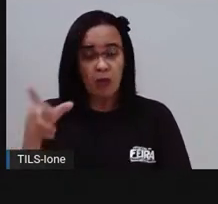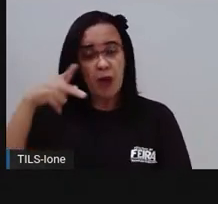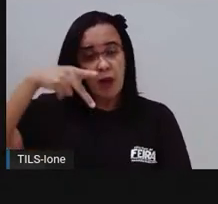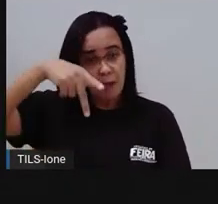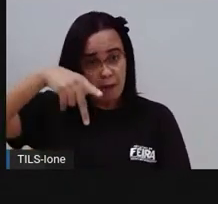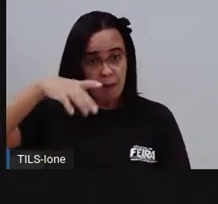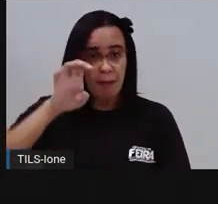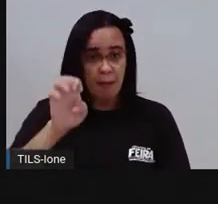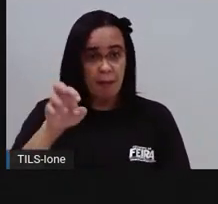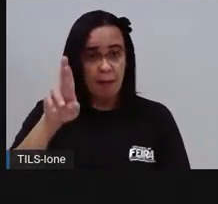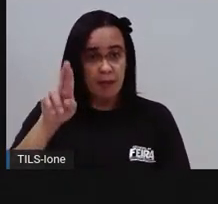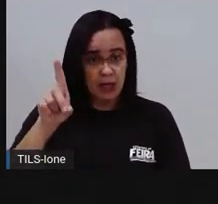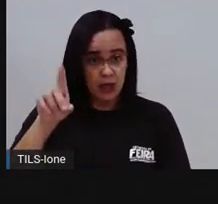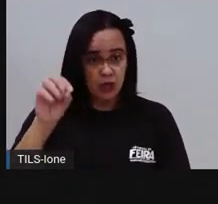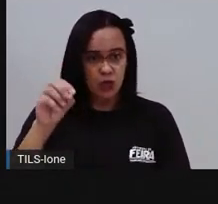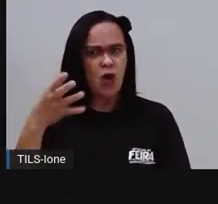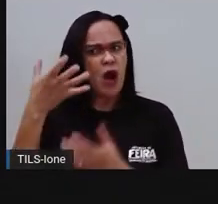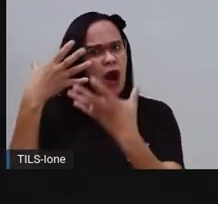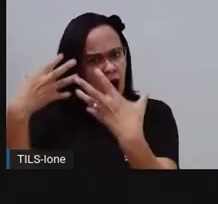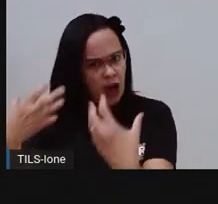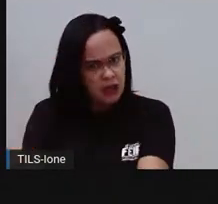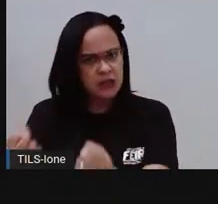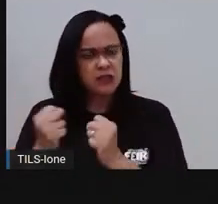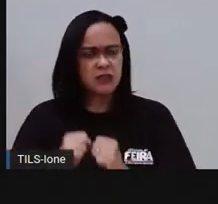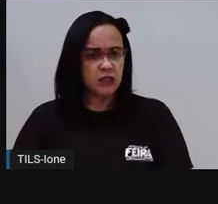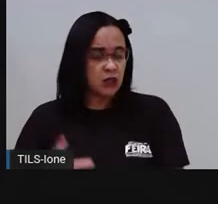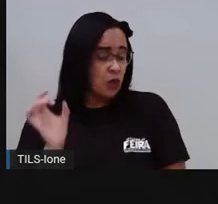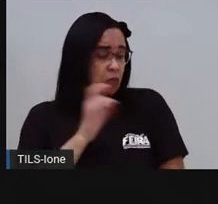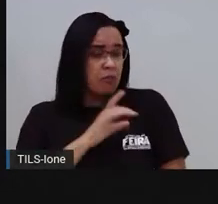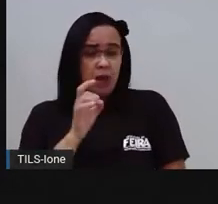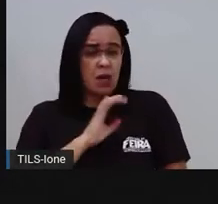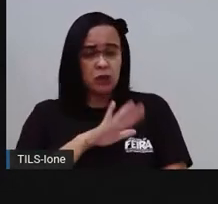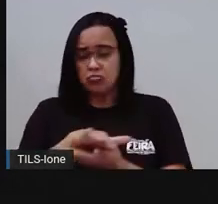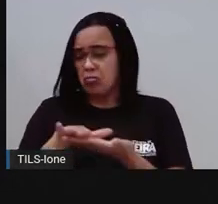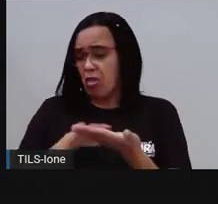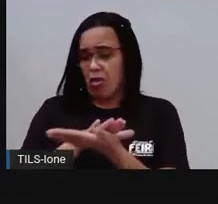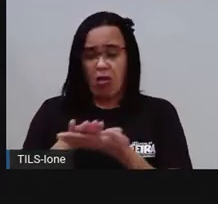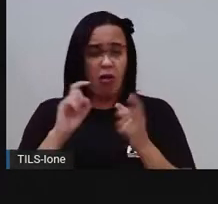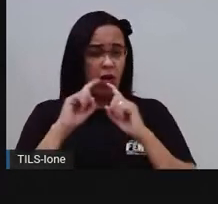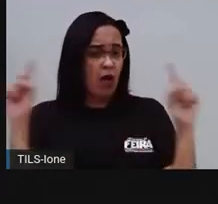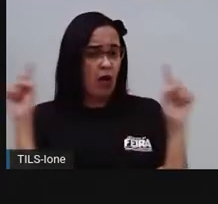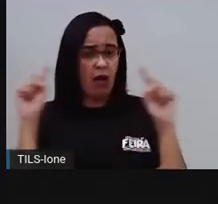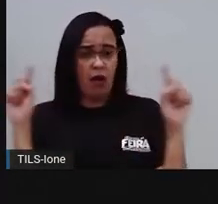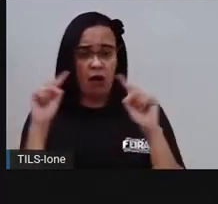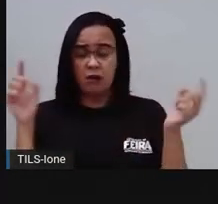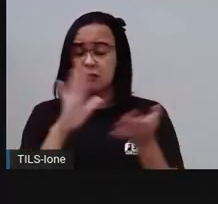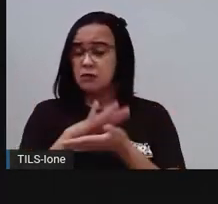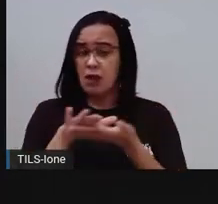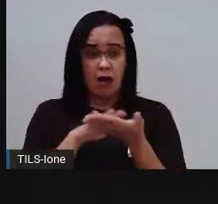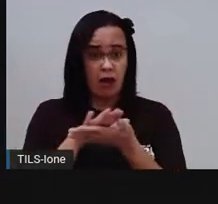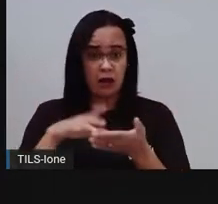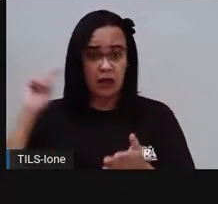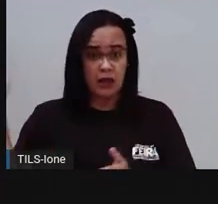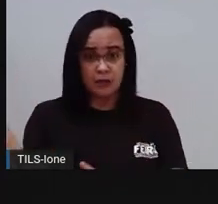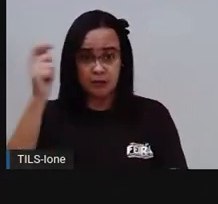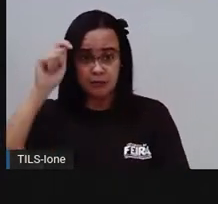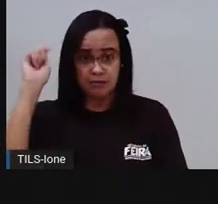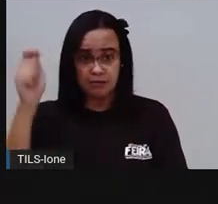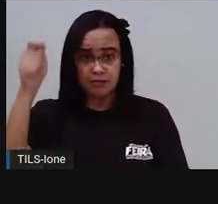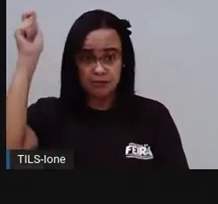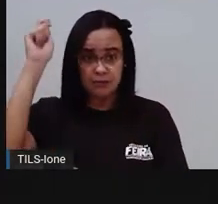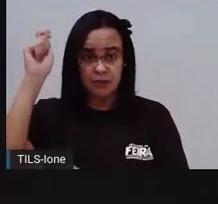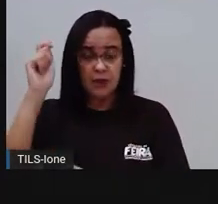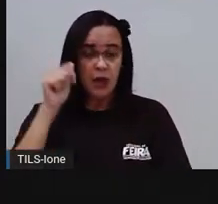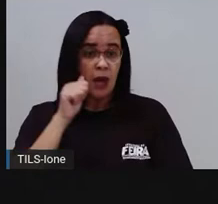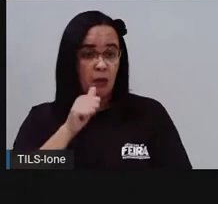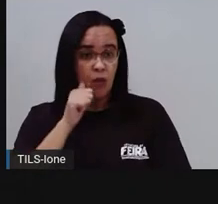Pedro aceitou o convite, sem medo e sem reclamar. Usando a varinha de condão, voaram